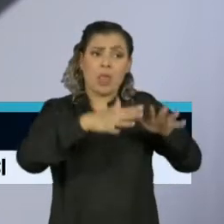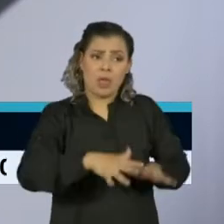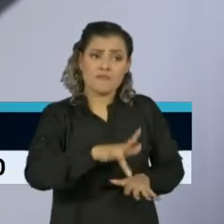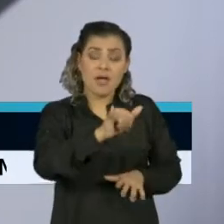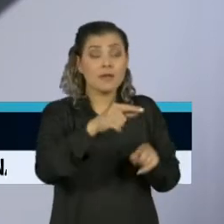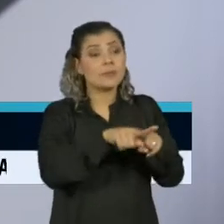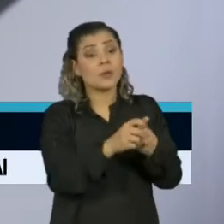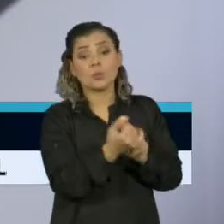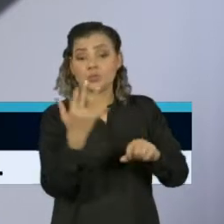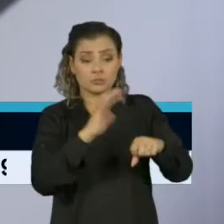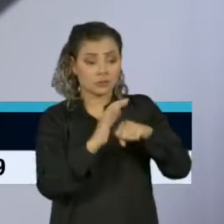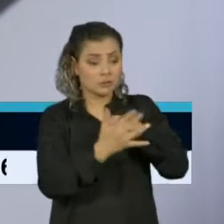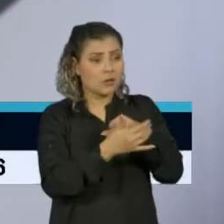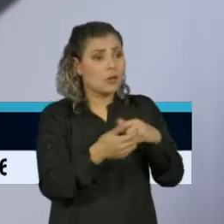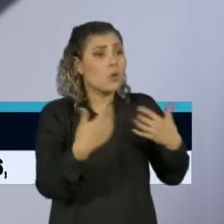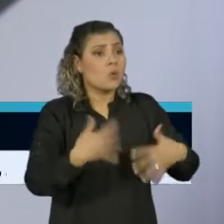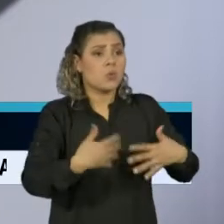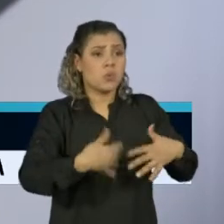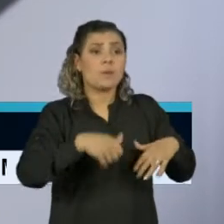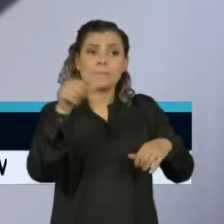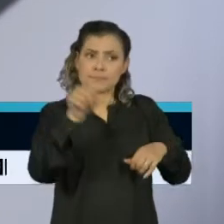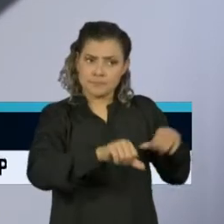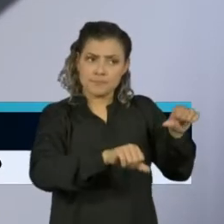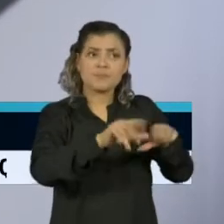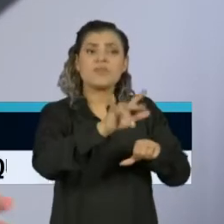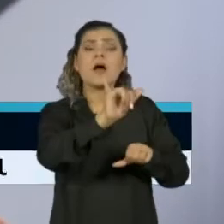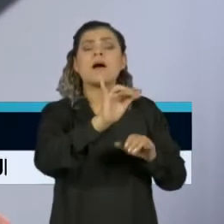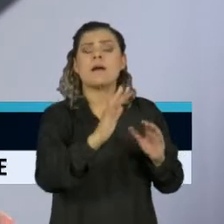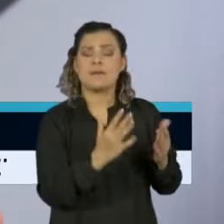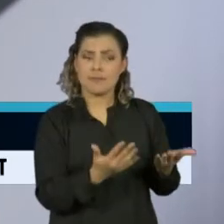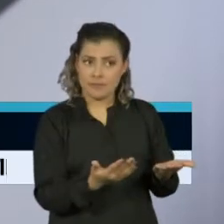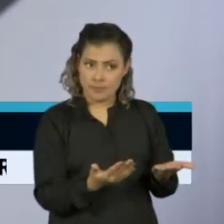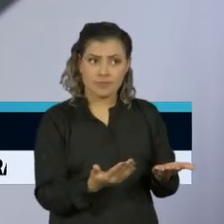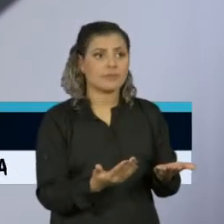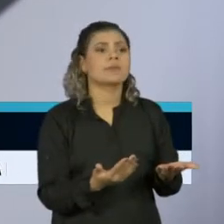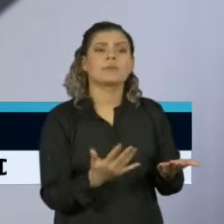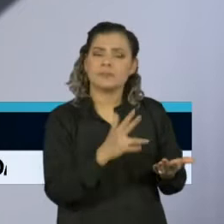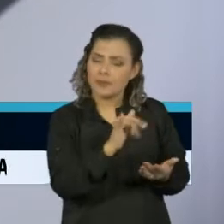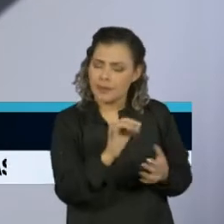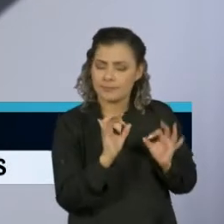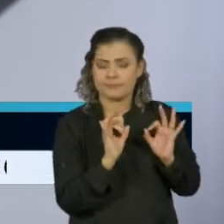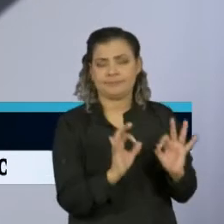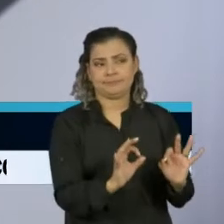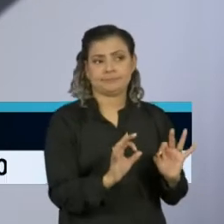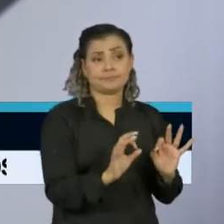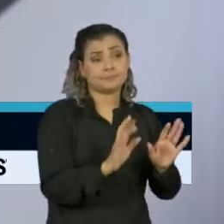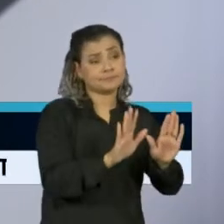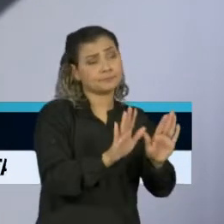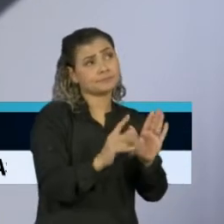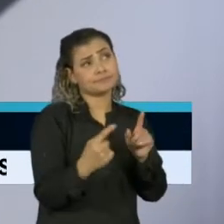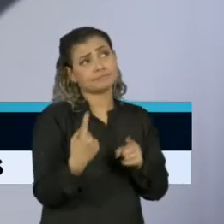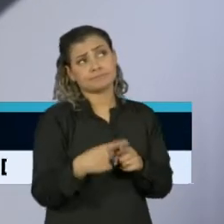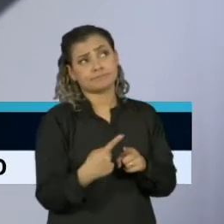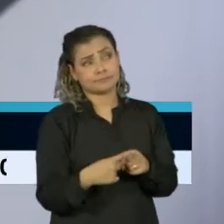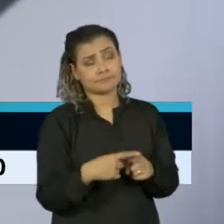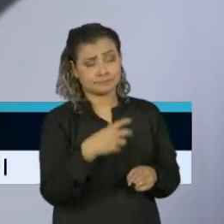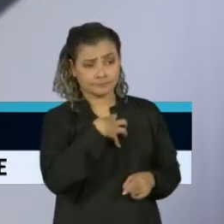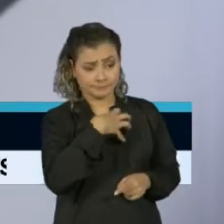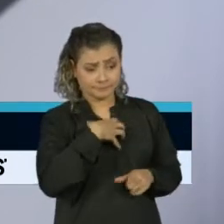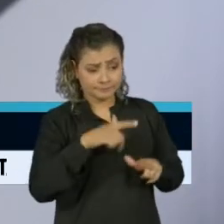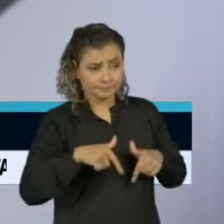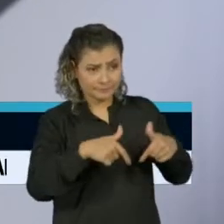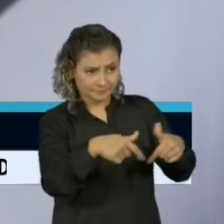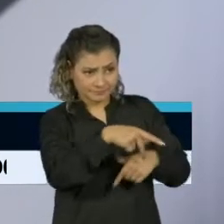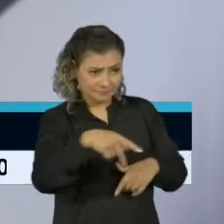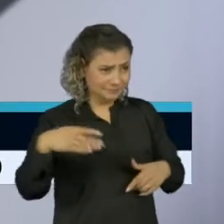números da pandemia vão piorar, ninguém pode ter capital político com esses dados. E até porque o comportamento